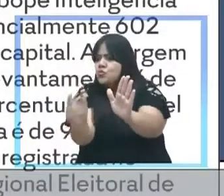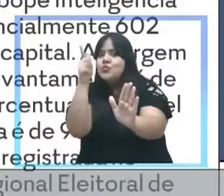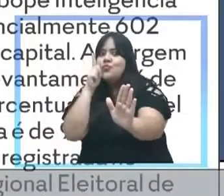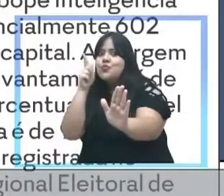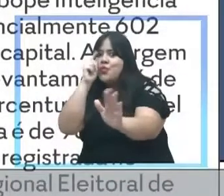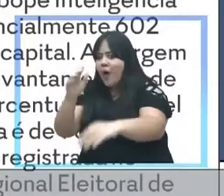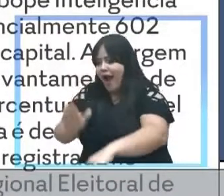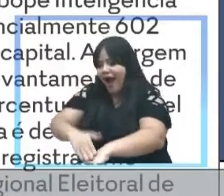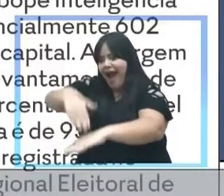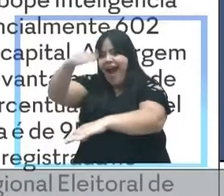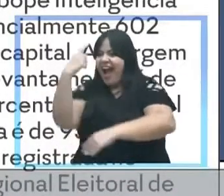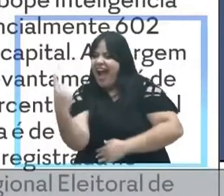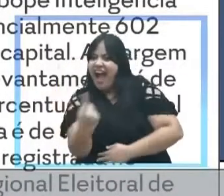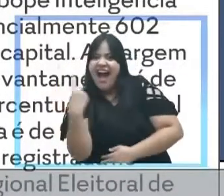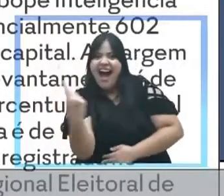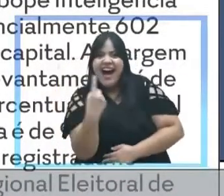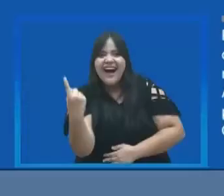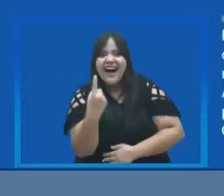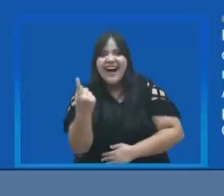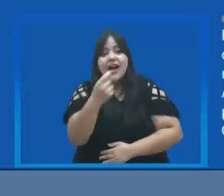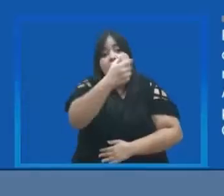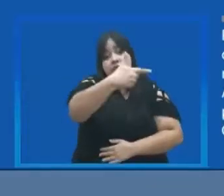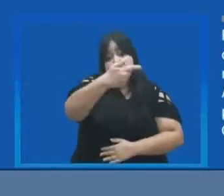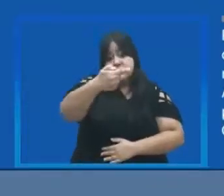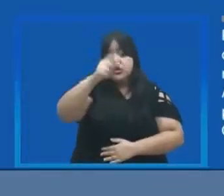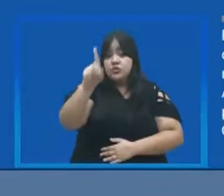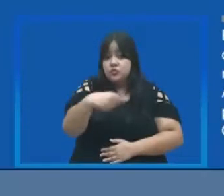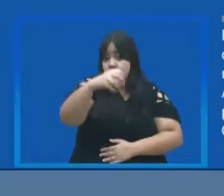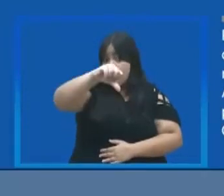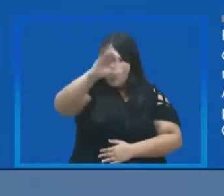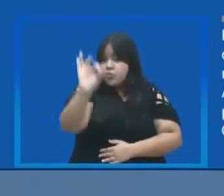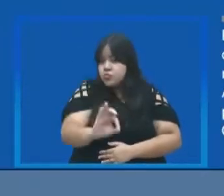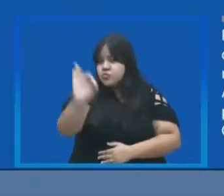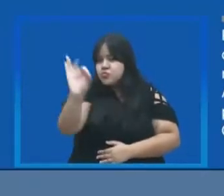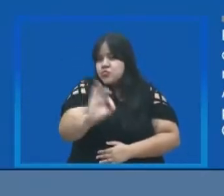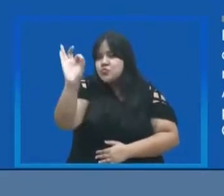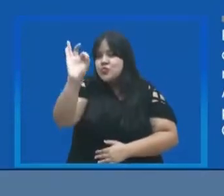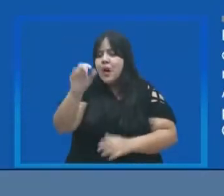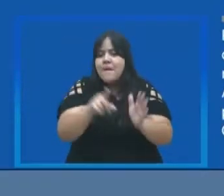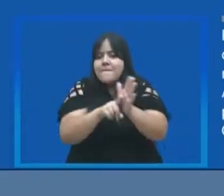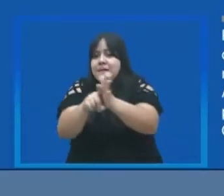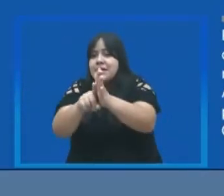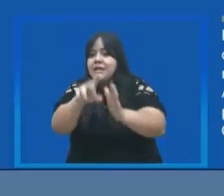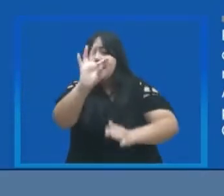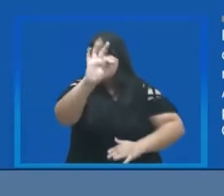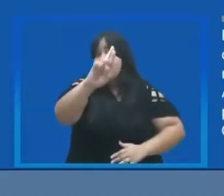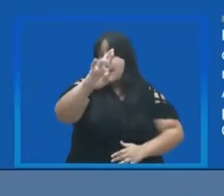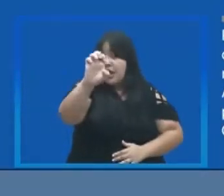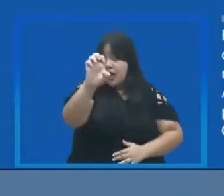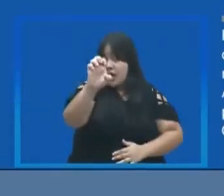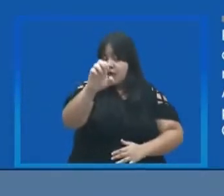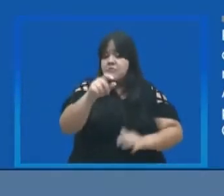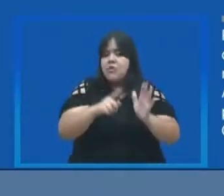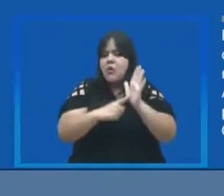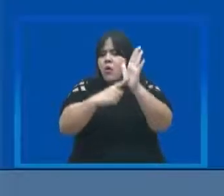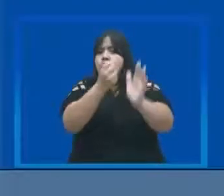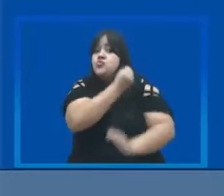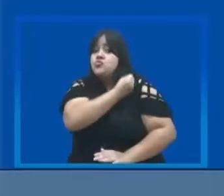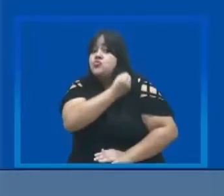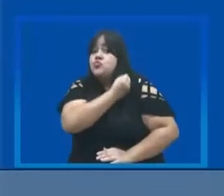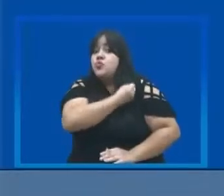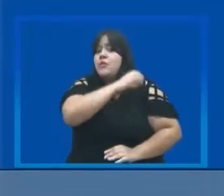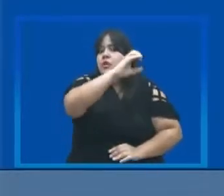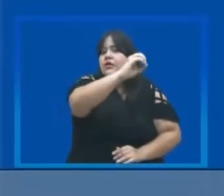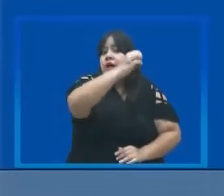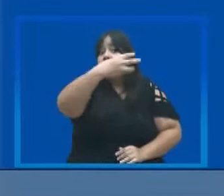mostra Gugu disparado na liderança com 27,9%. Pesquisa registrada no TRE sob o número